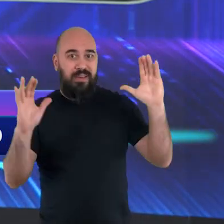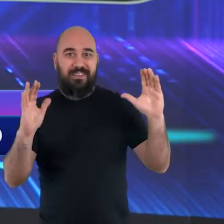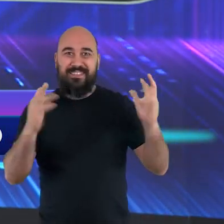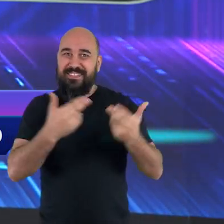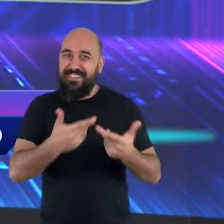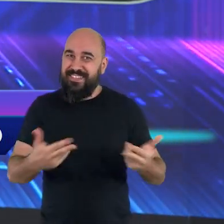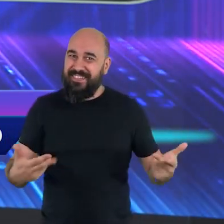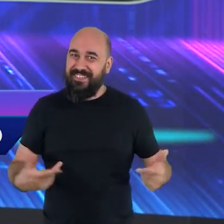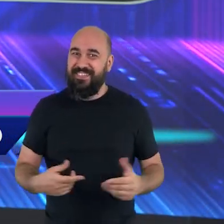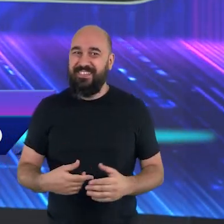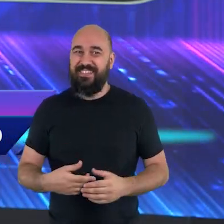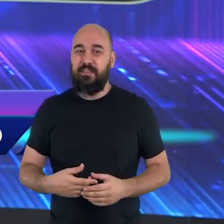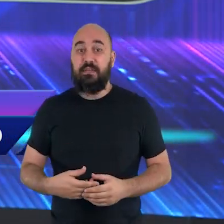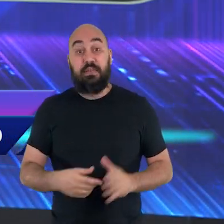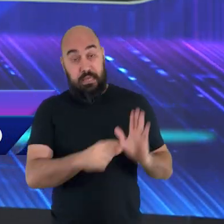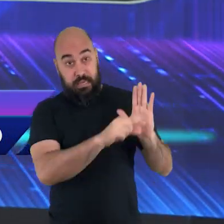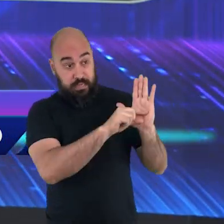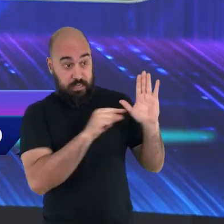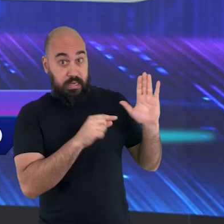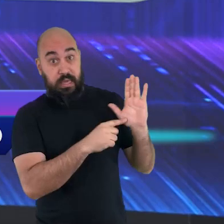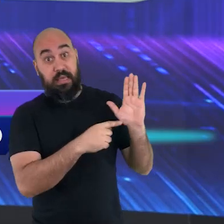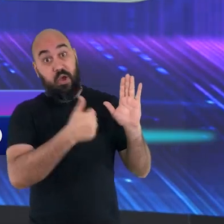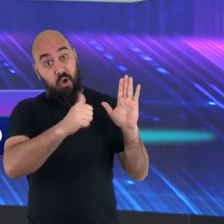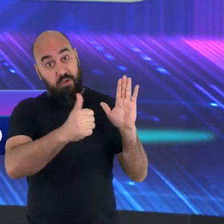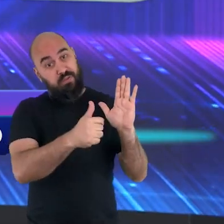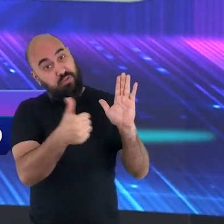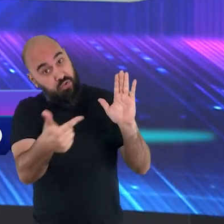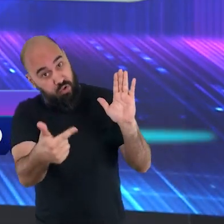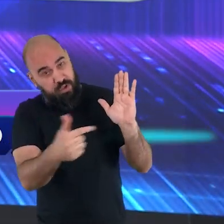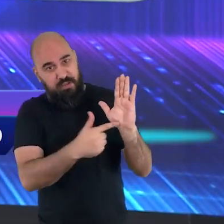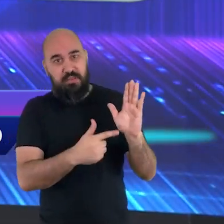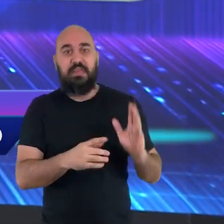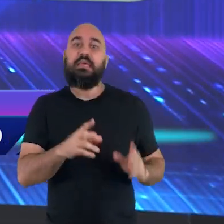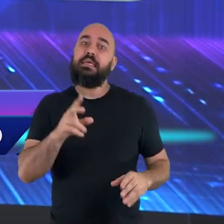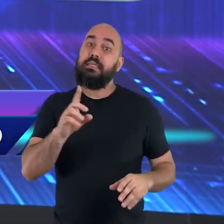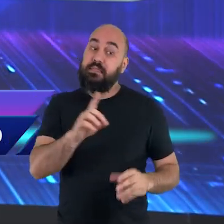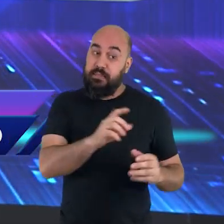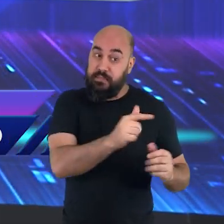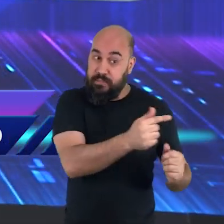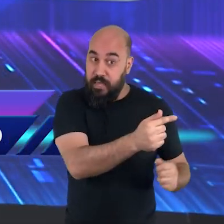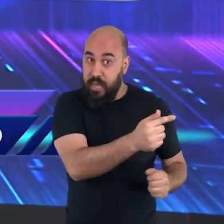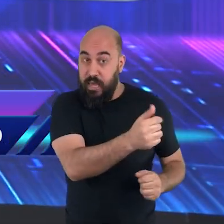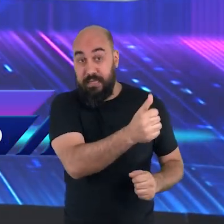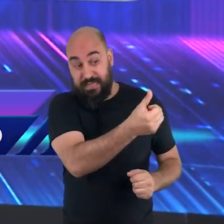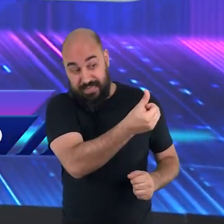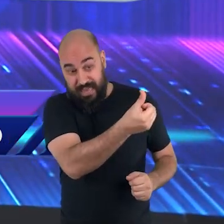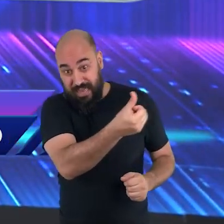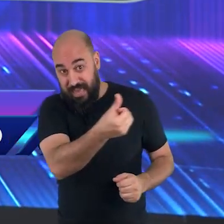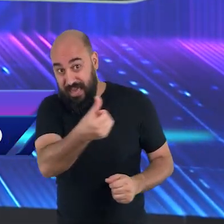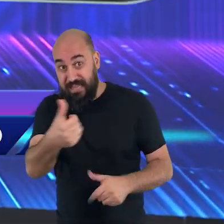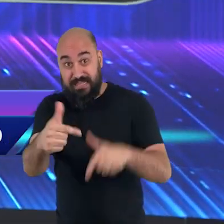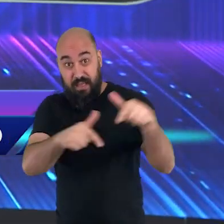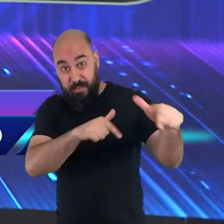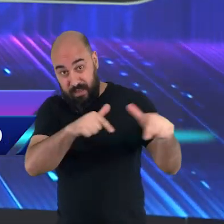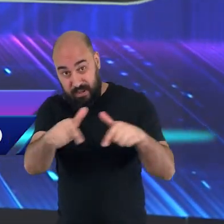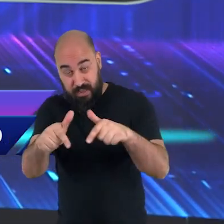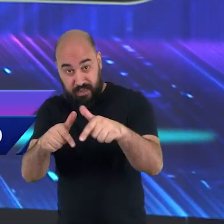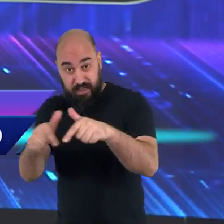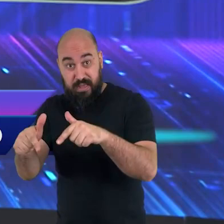sétimo dia descansou. Por isso o Senhor abençoou o dia de sábado. E o santificou.